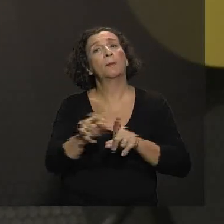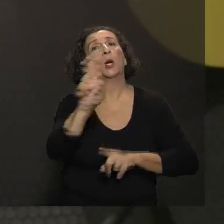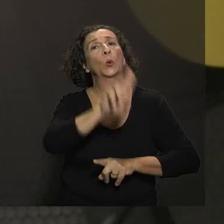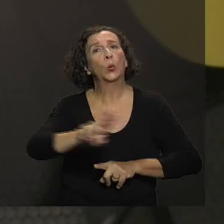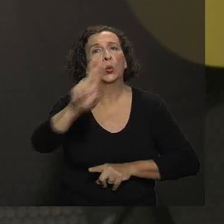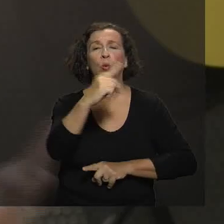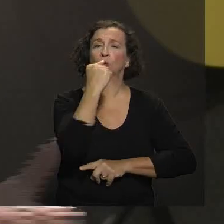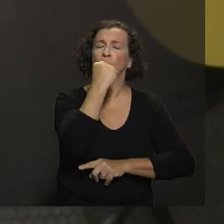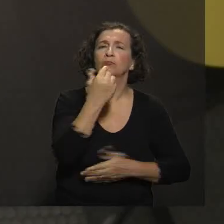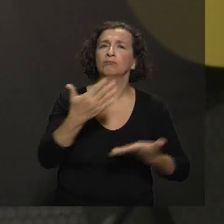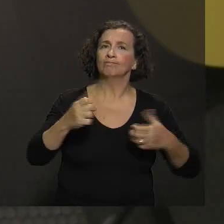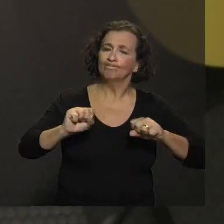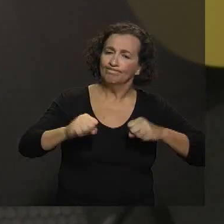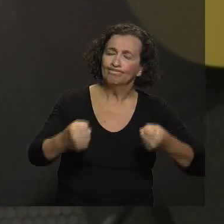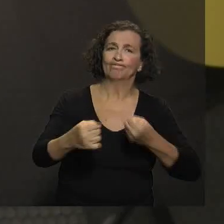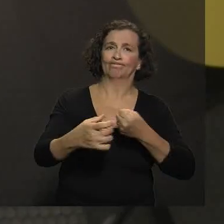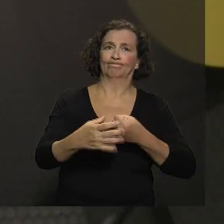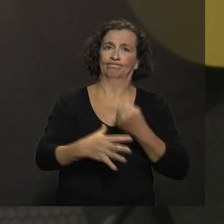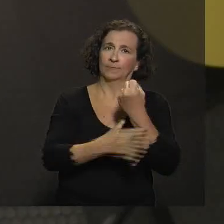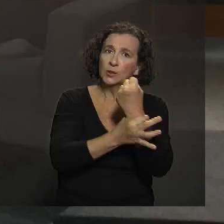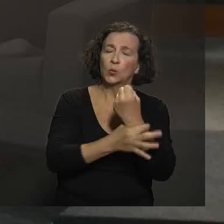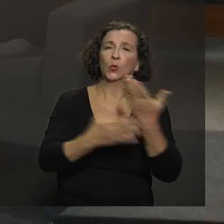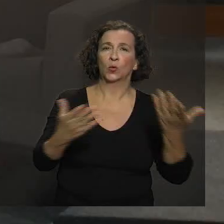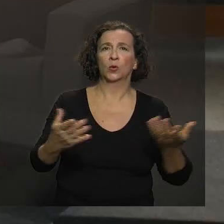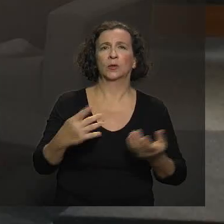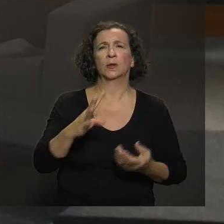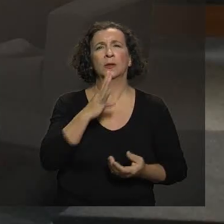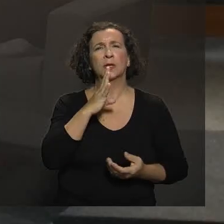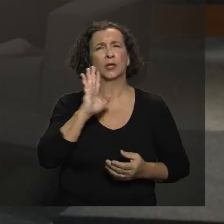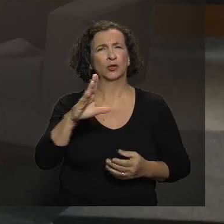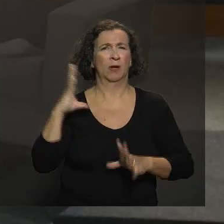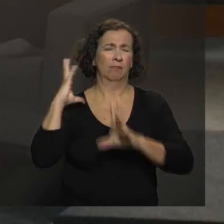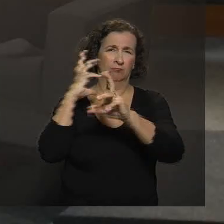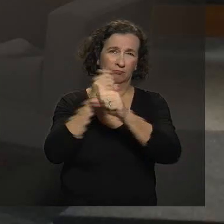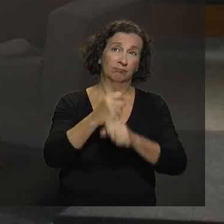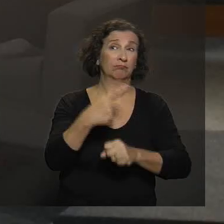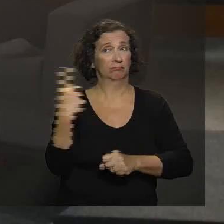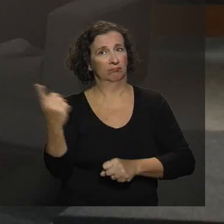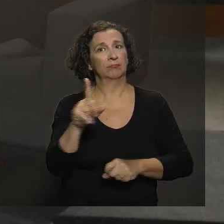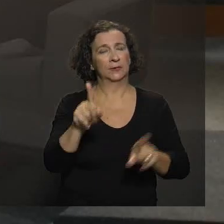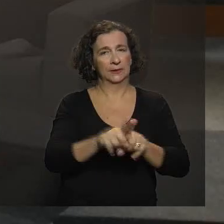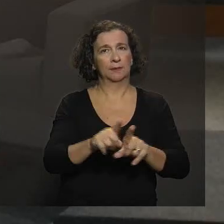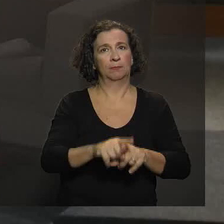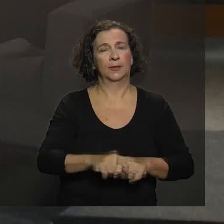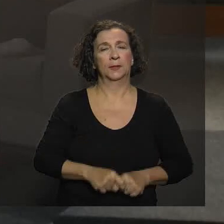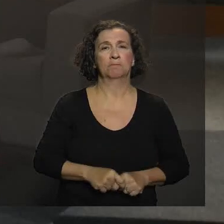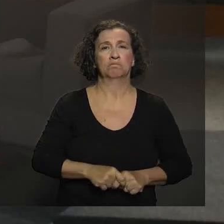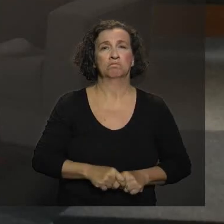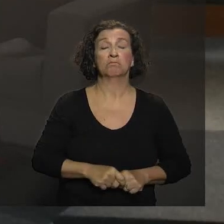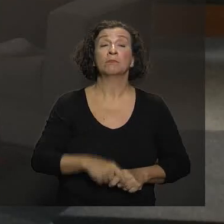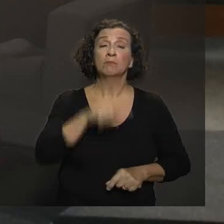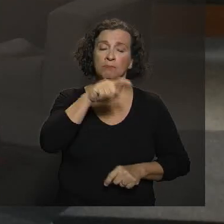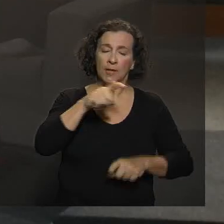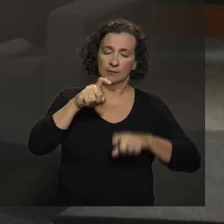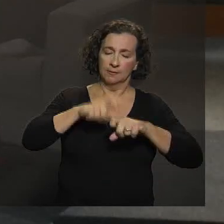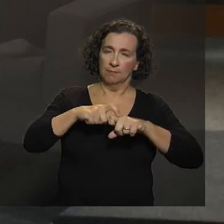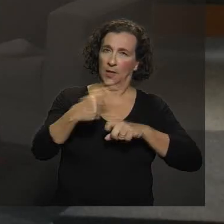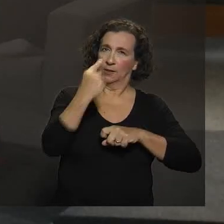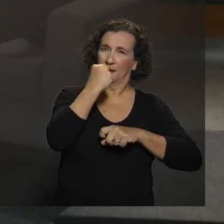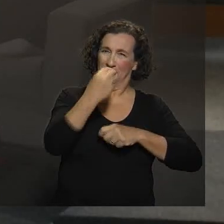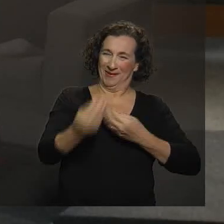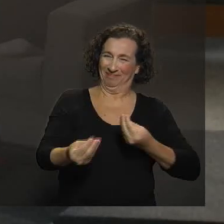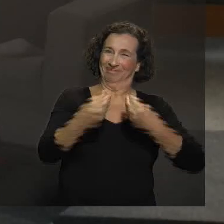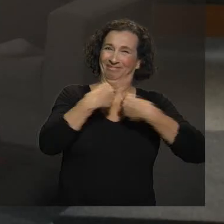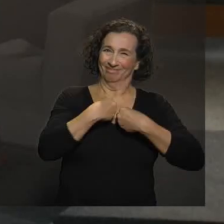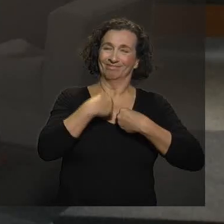eficazes, para todas essas doenças que a gente conhece, já conheceu, já deixou de circular. Esse medicamento, ele vai ser